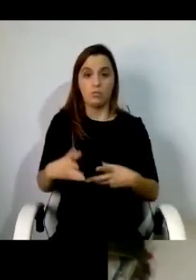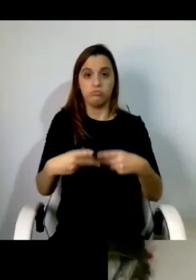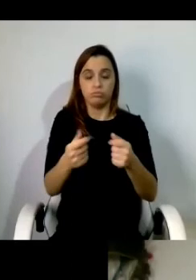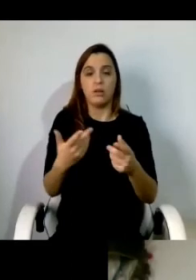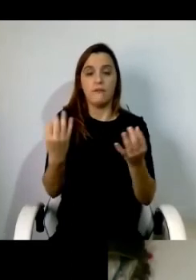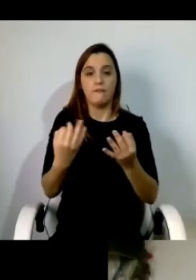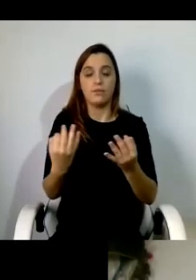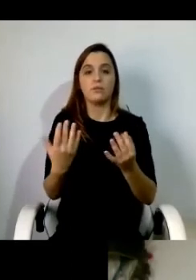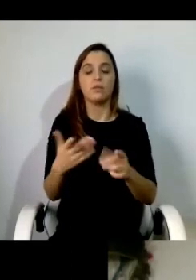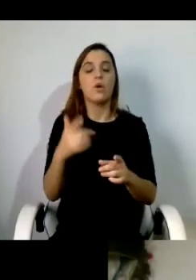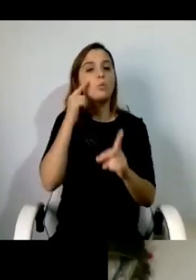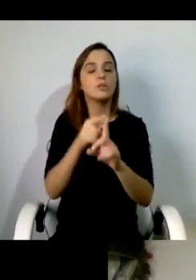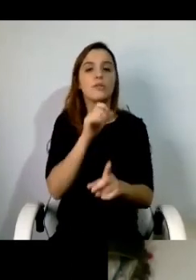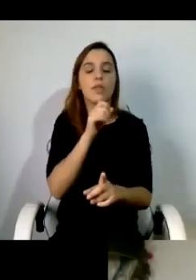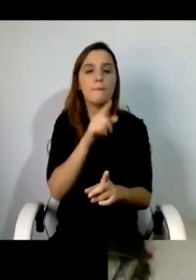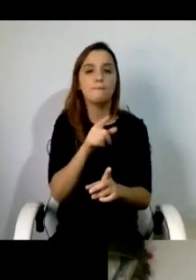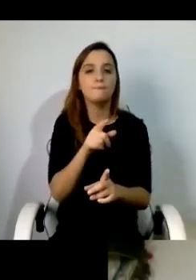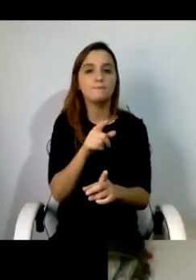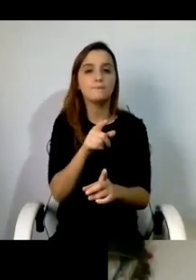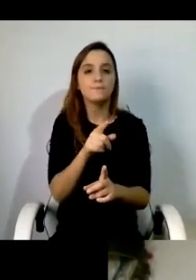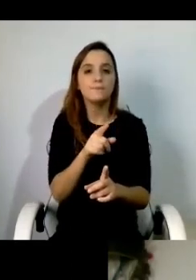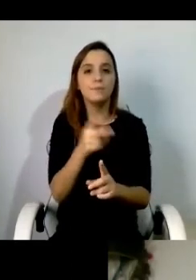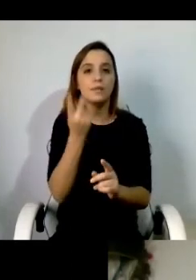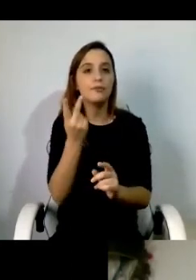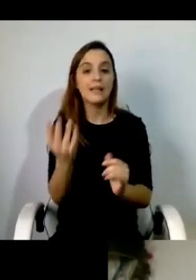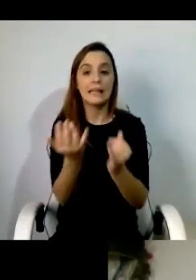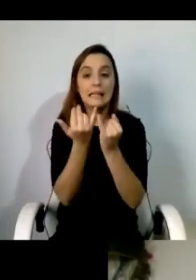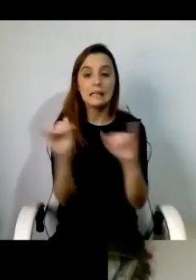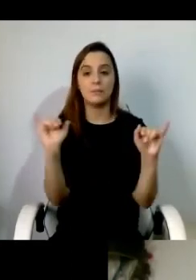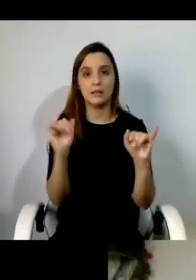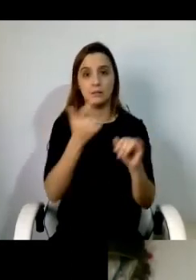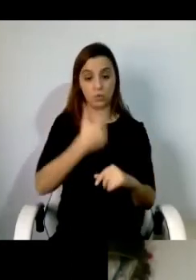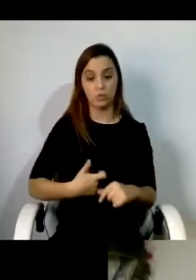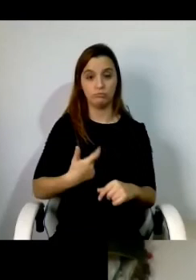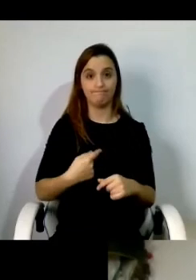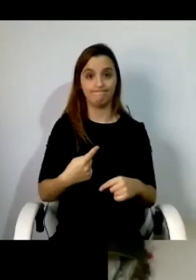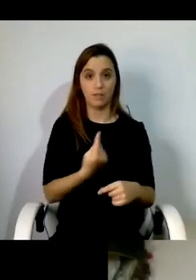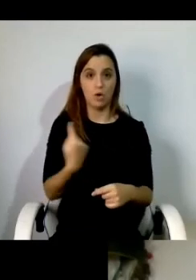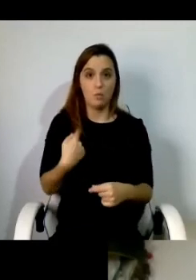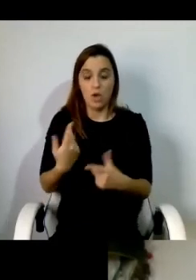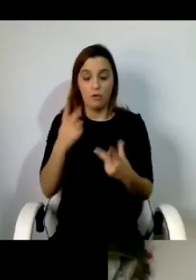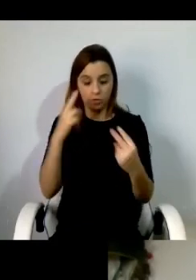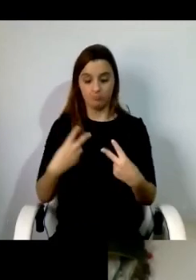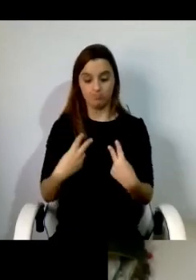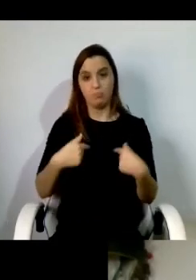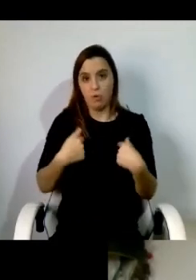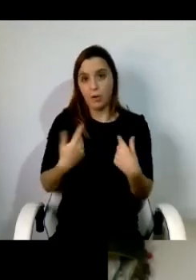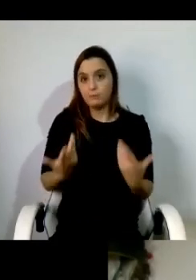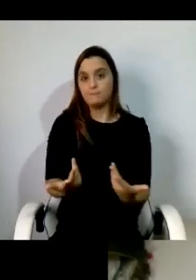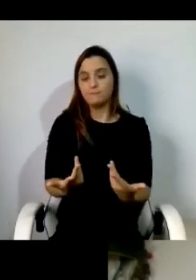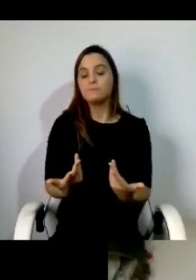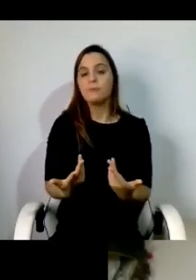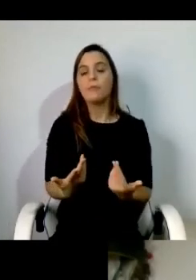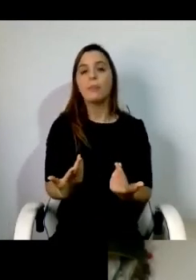digamos ter uma vida independente eu vejo por mim pelo menos para